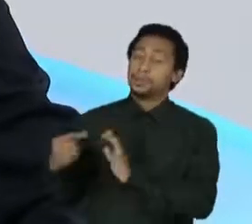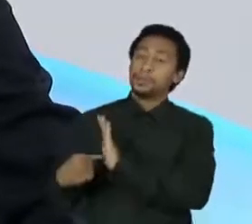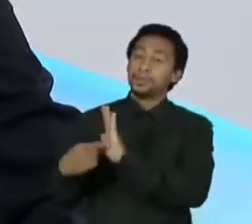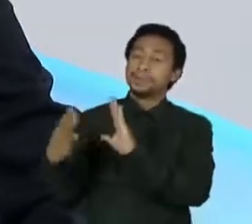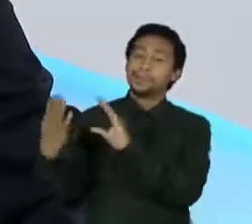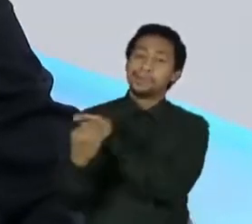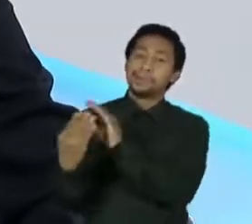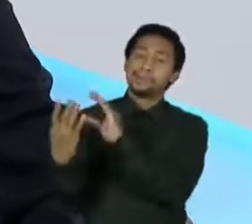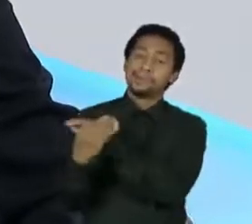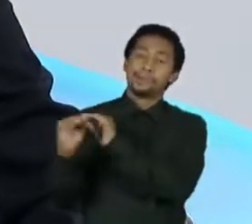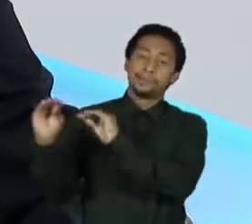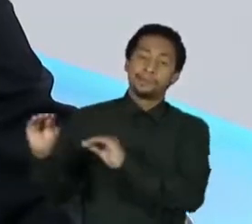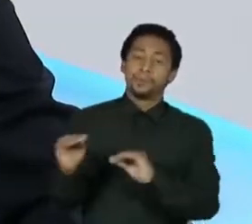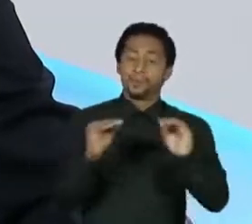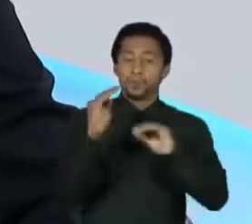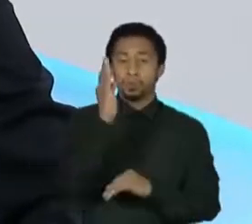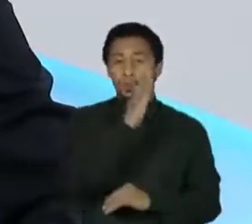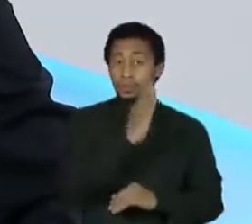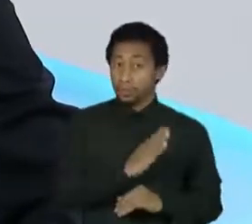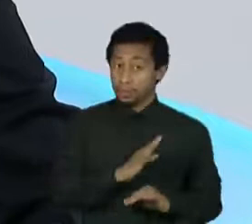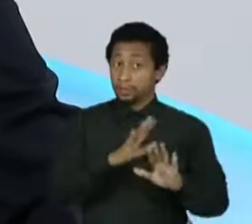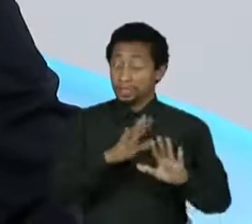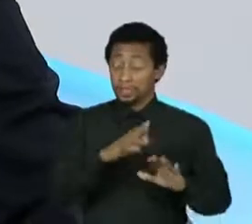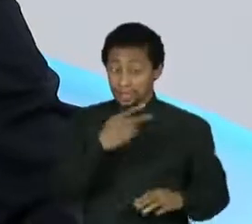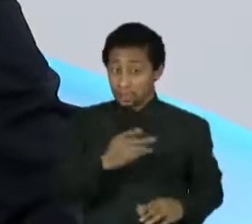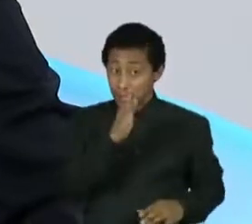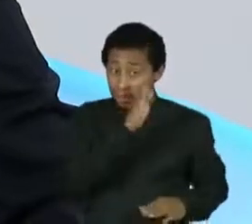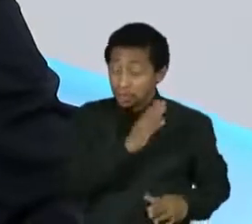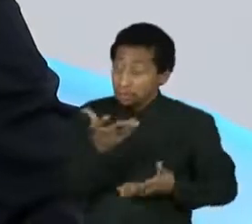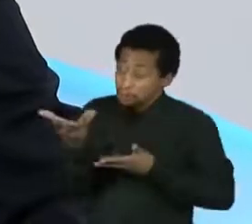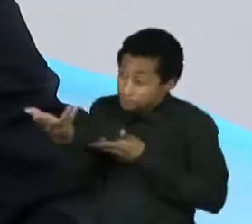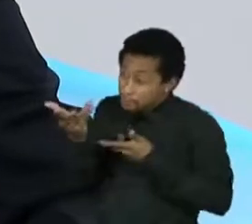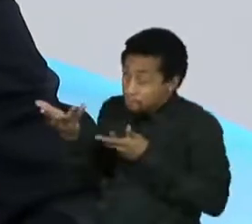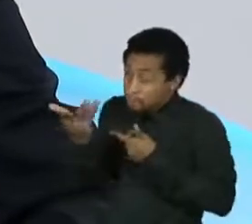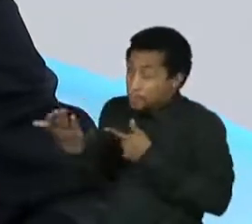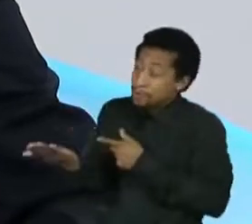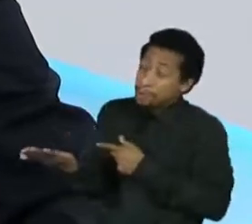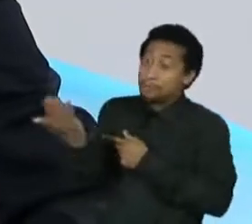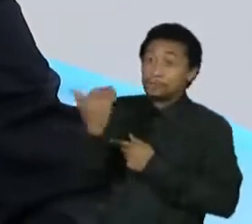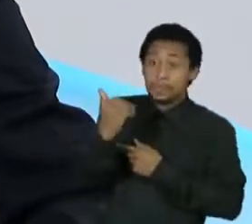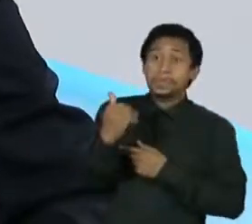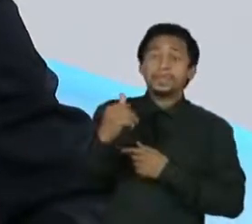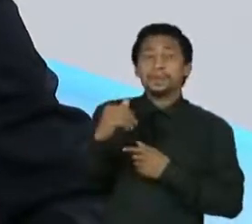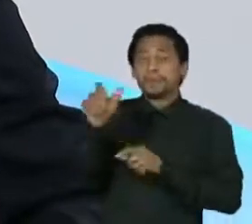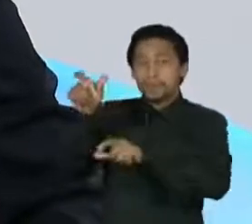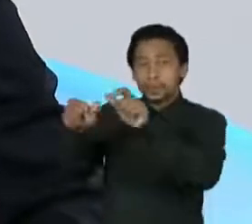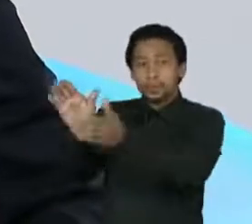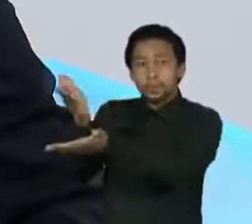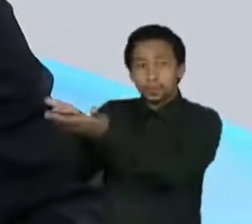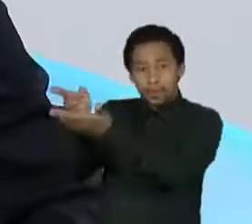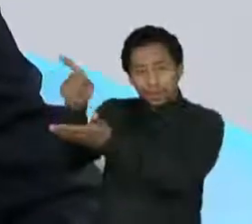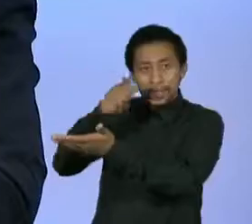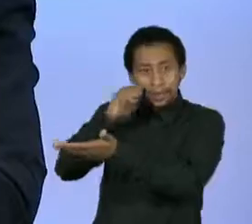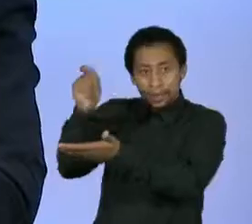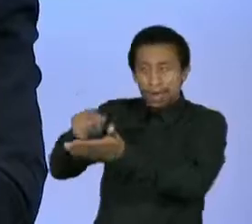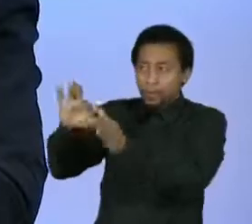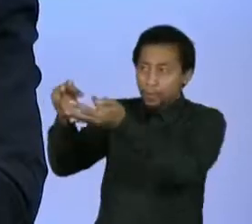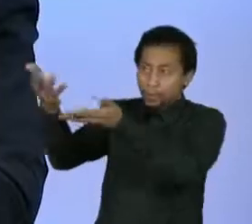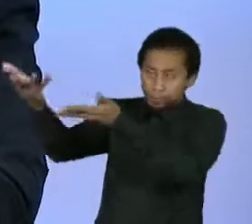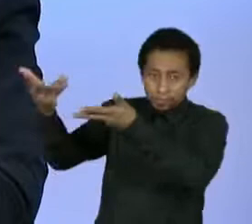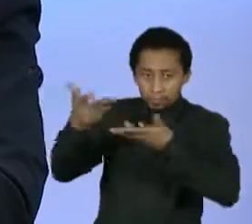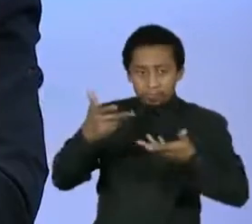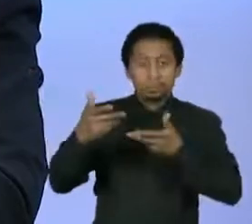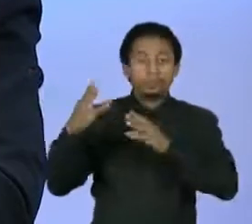só o governo trazendo os brasileiros da Ucrânia, os estudantes, famílias e junto com